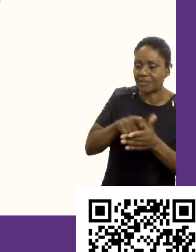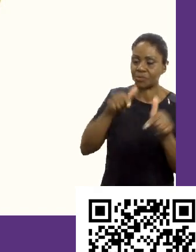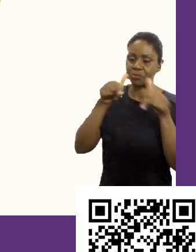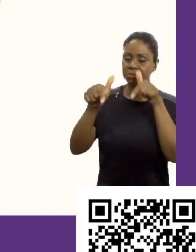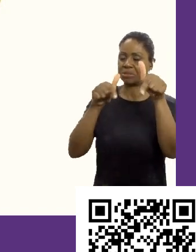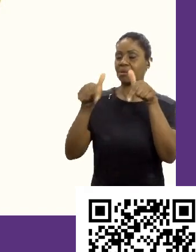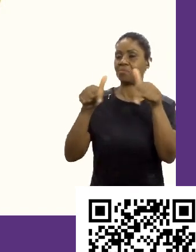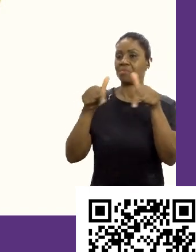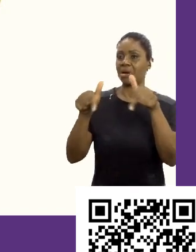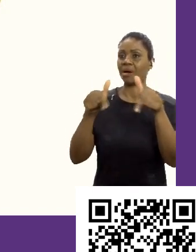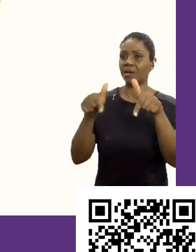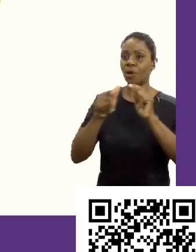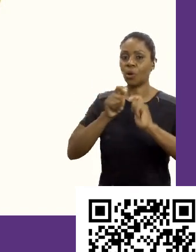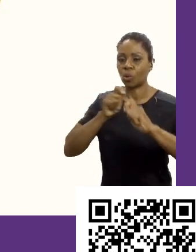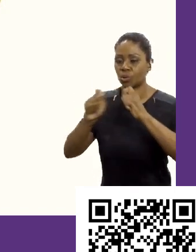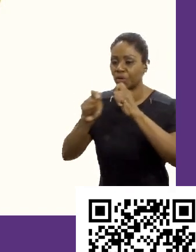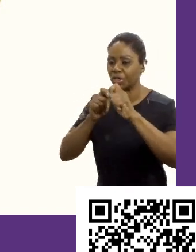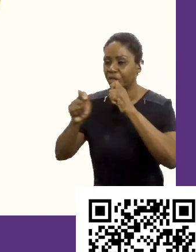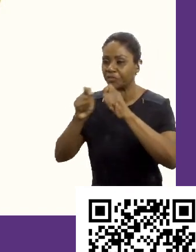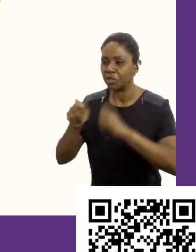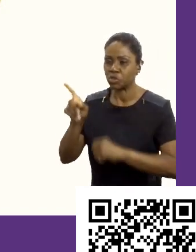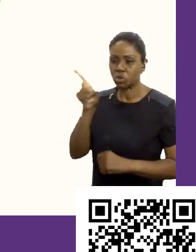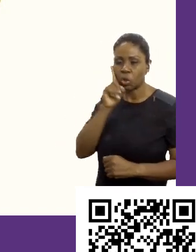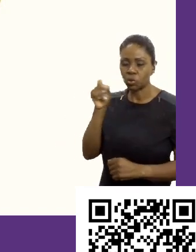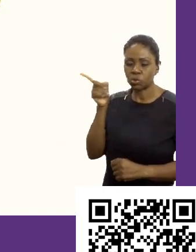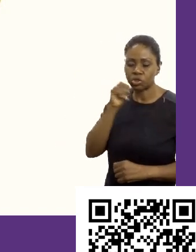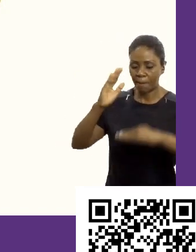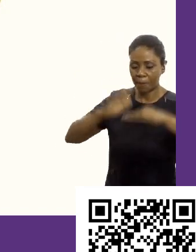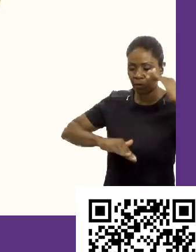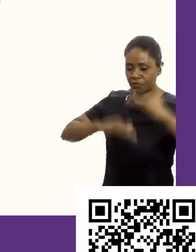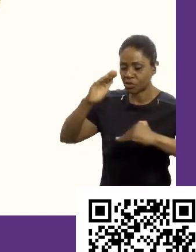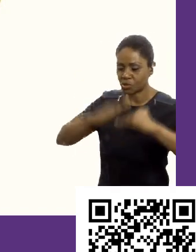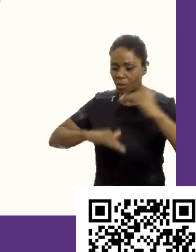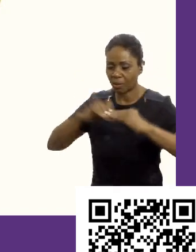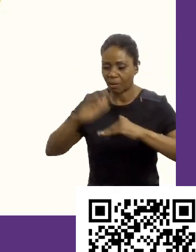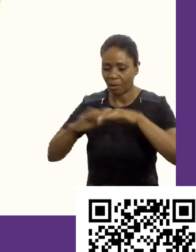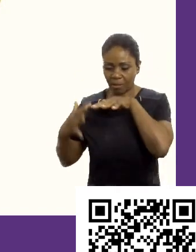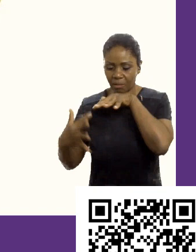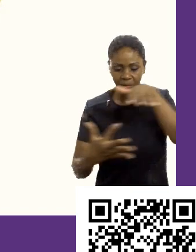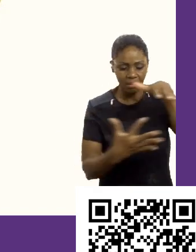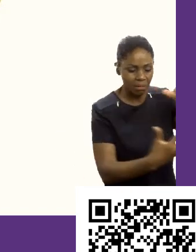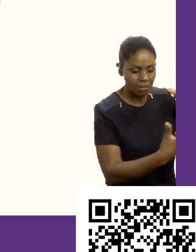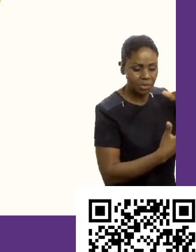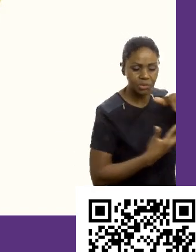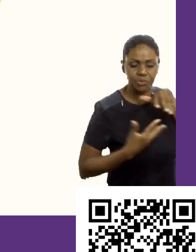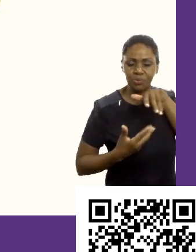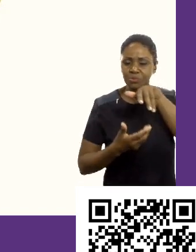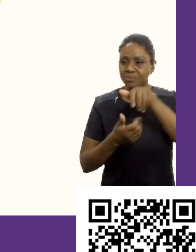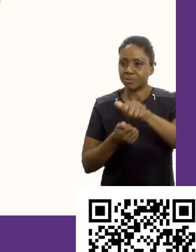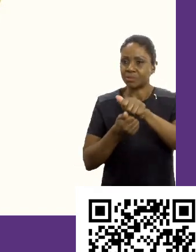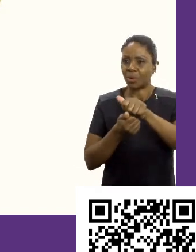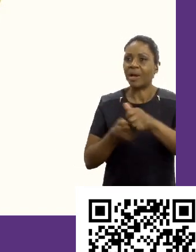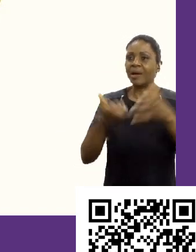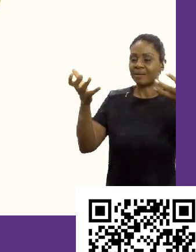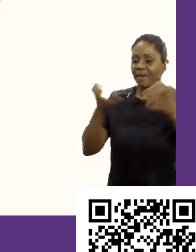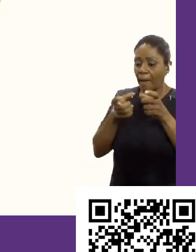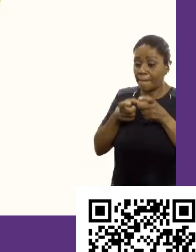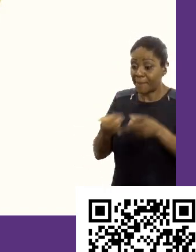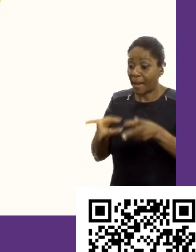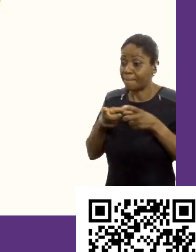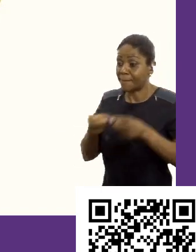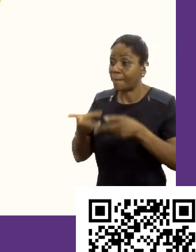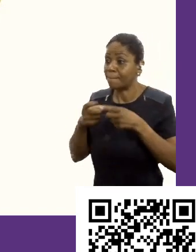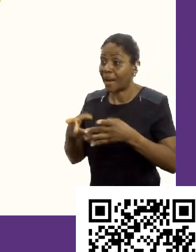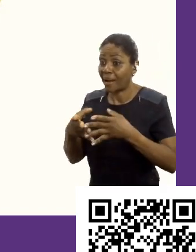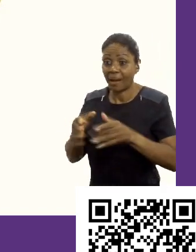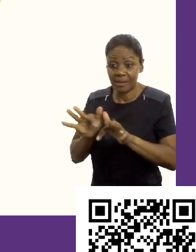trabalho, quando eu entrevisto todos os dias profissionais em todos os continentes, eu percebo muita gente querendo vender algo que está na